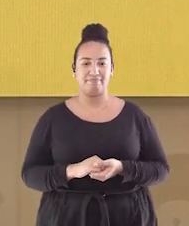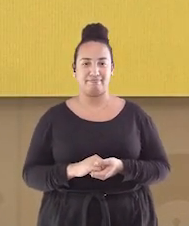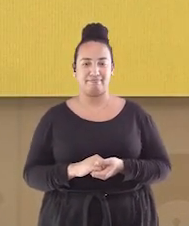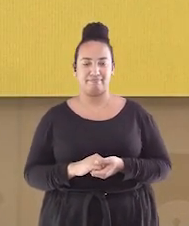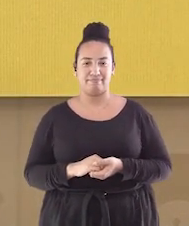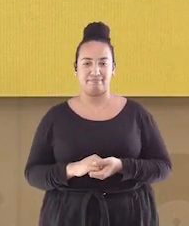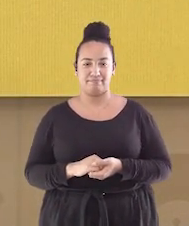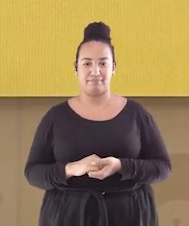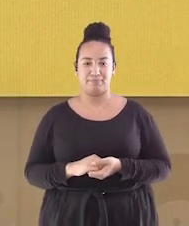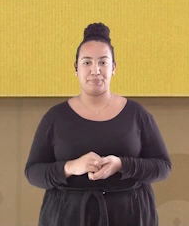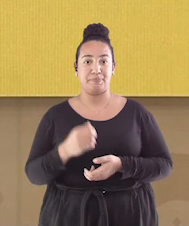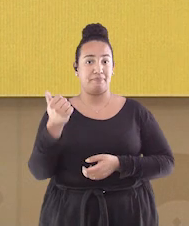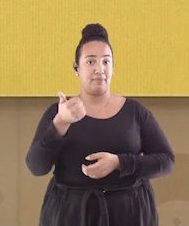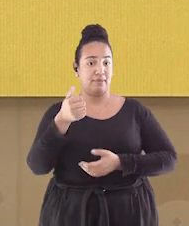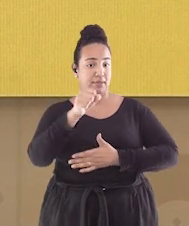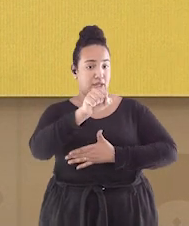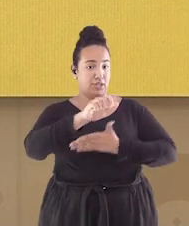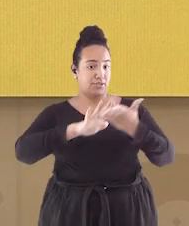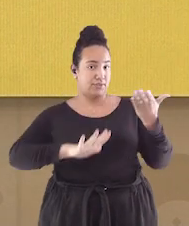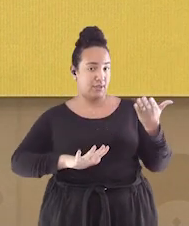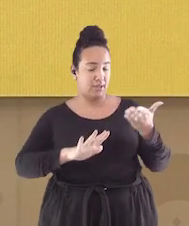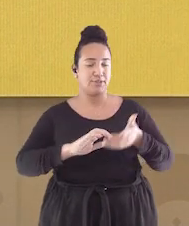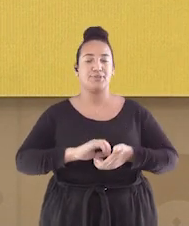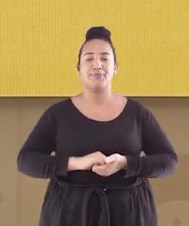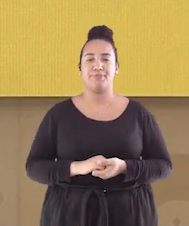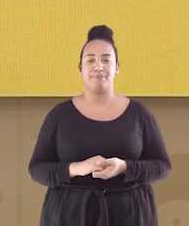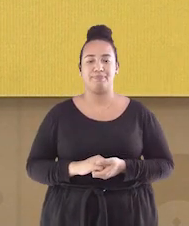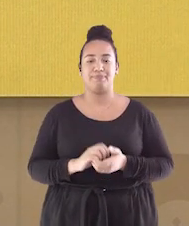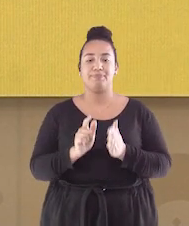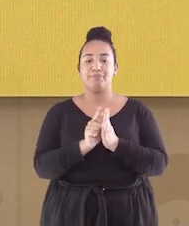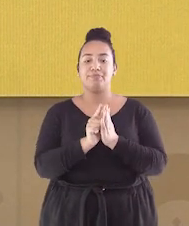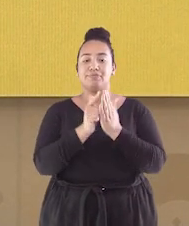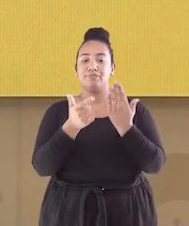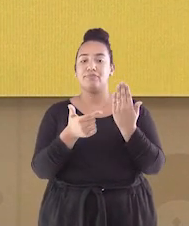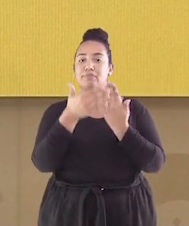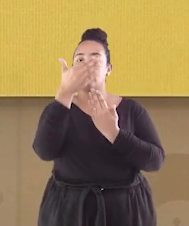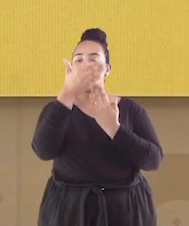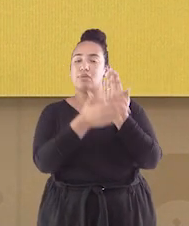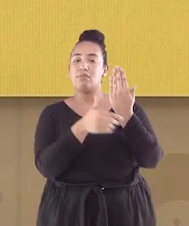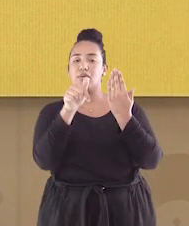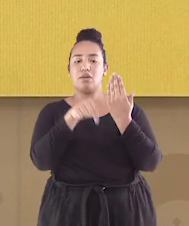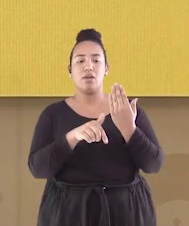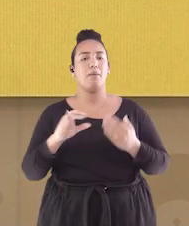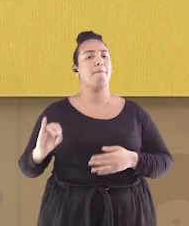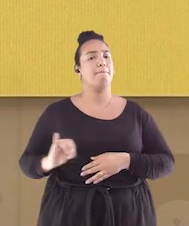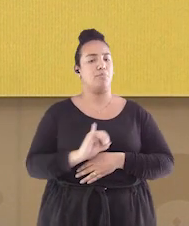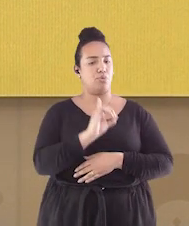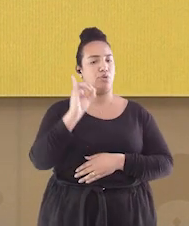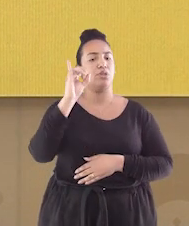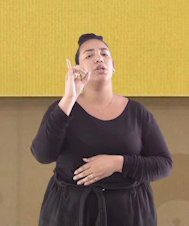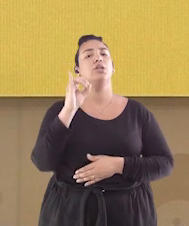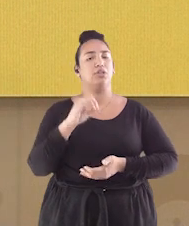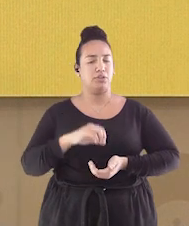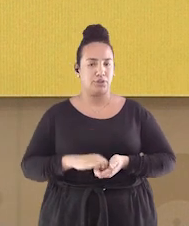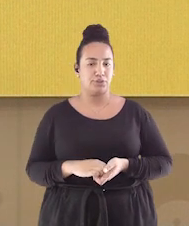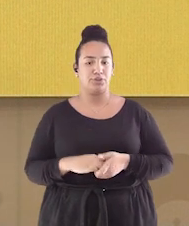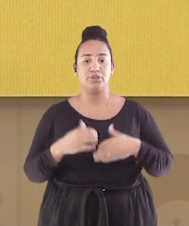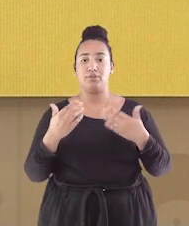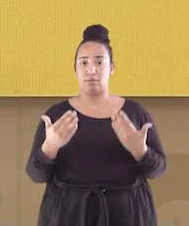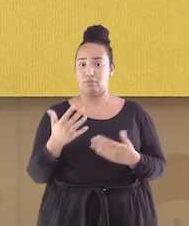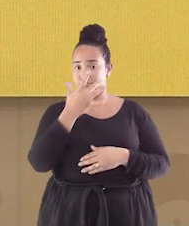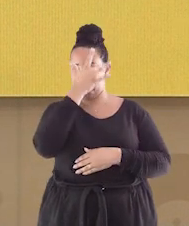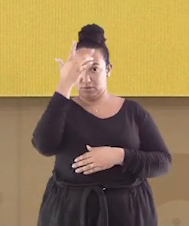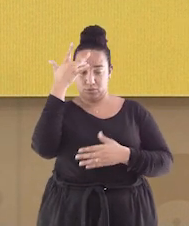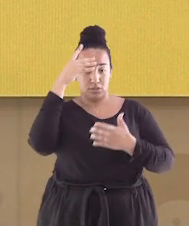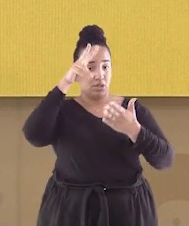Atividade de número 1. A capa do jornal é muito importante. A partir dela, o leitor tem